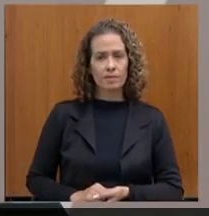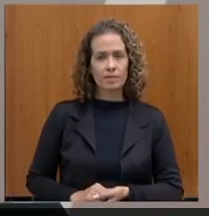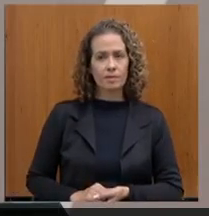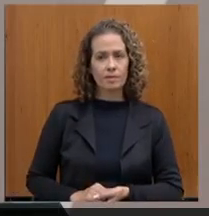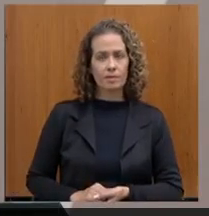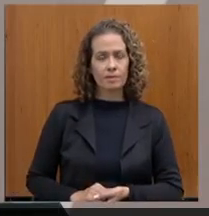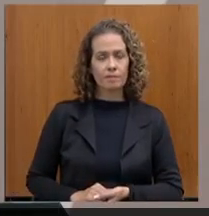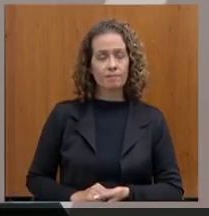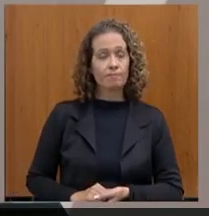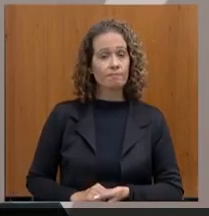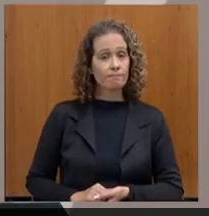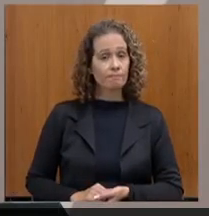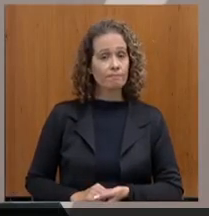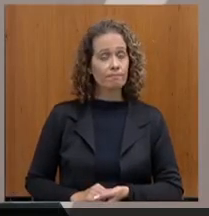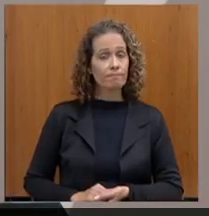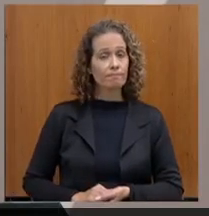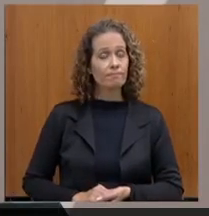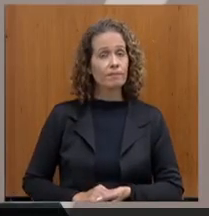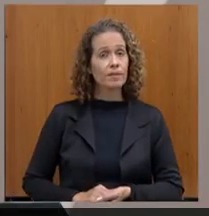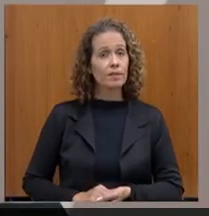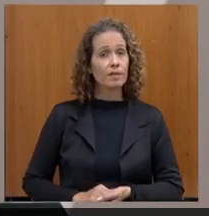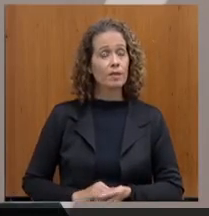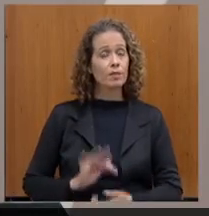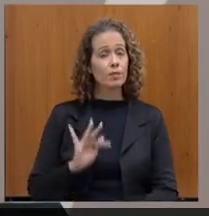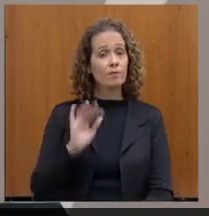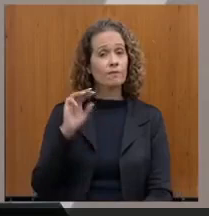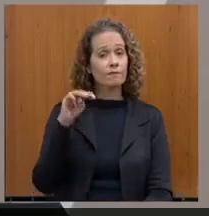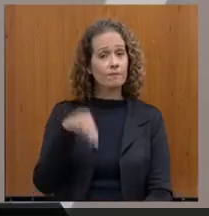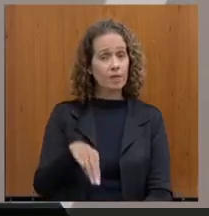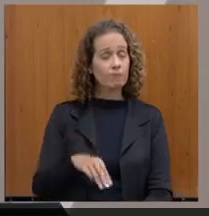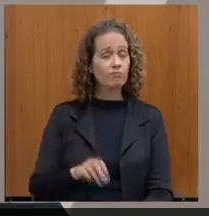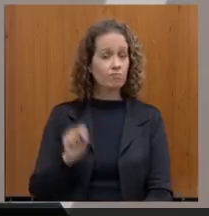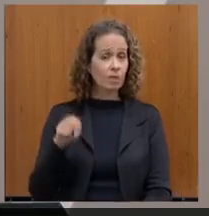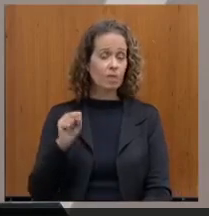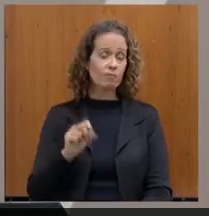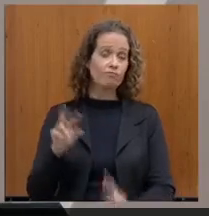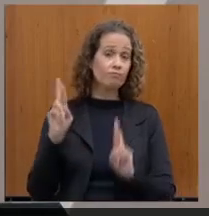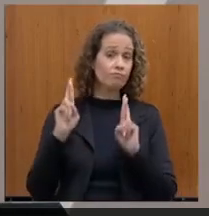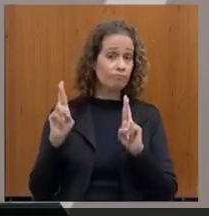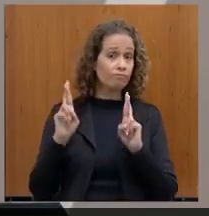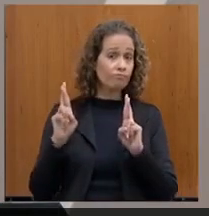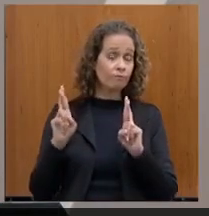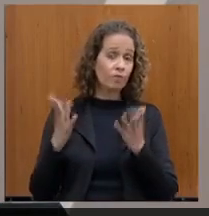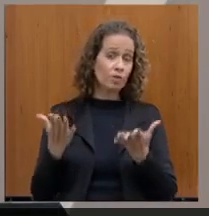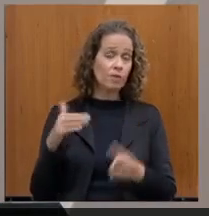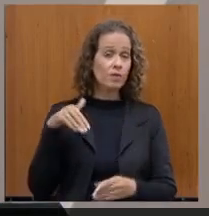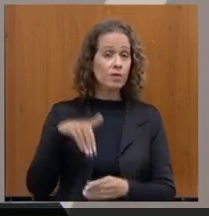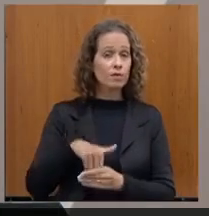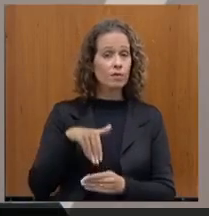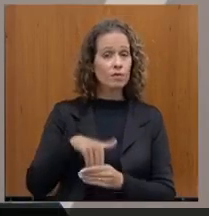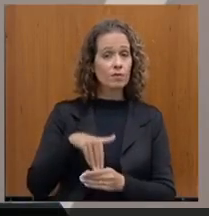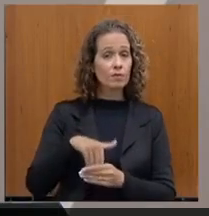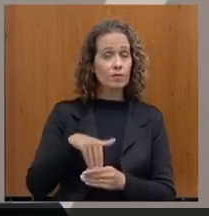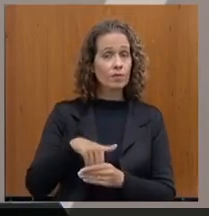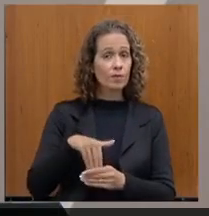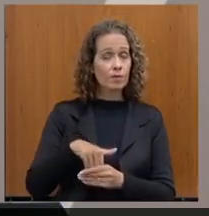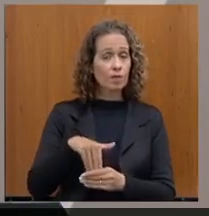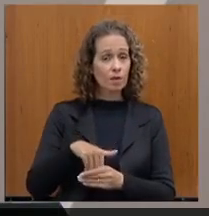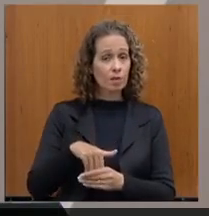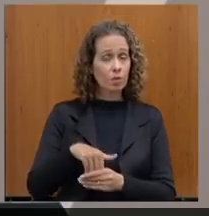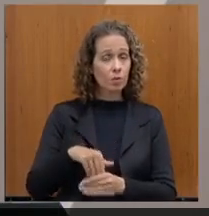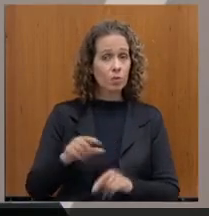E, por fim, nós estamos, sim, na expectativa aqui de que seja votado o regime de